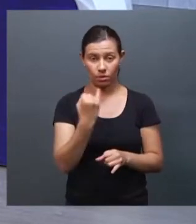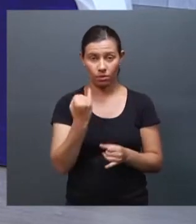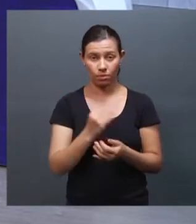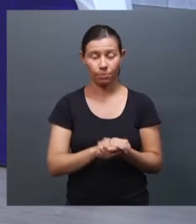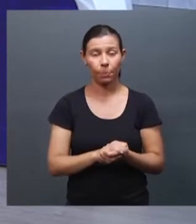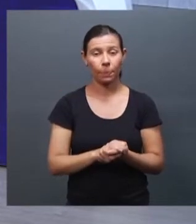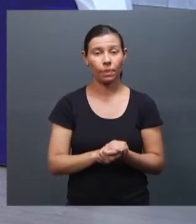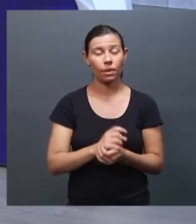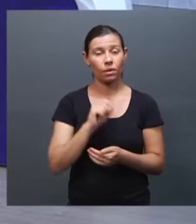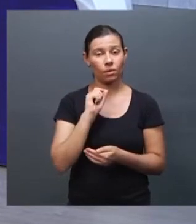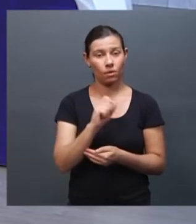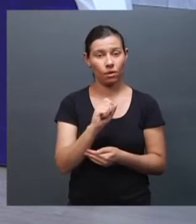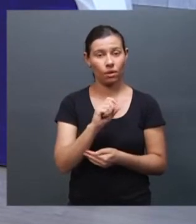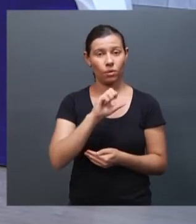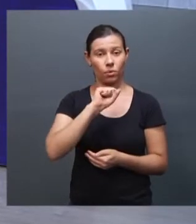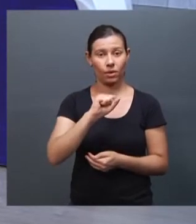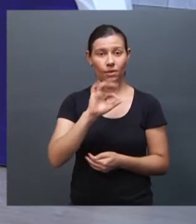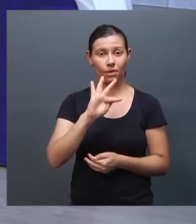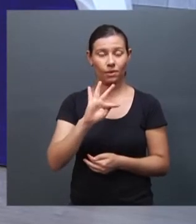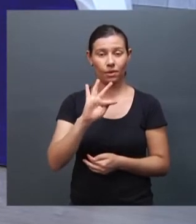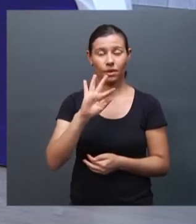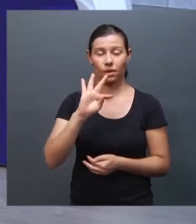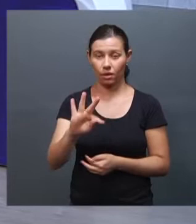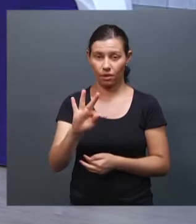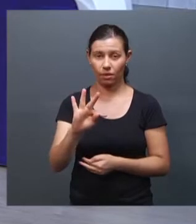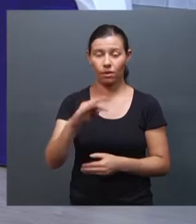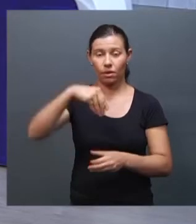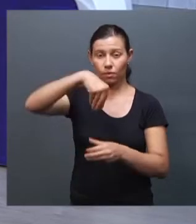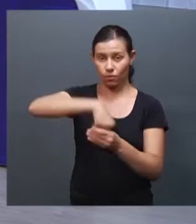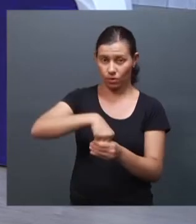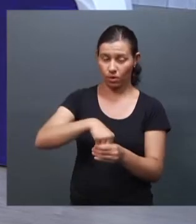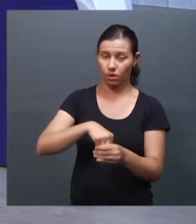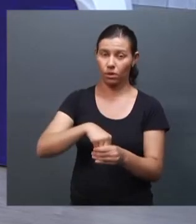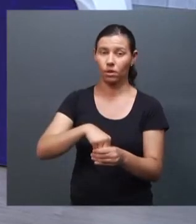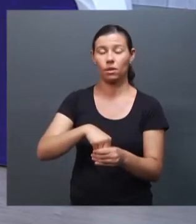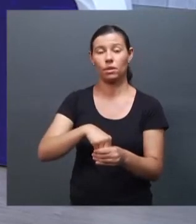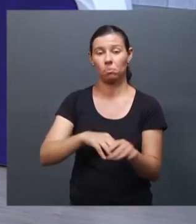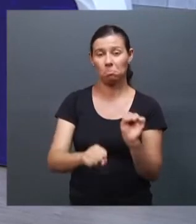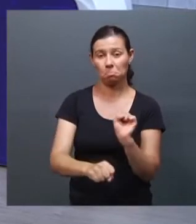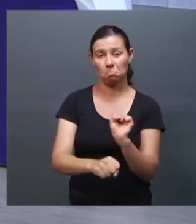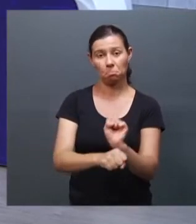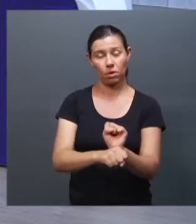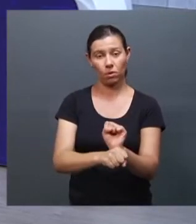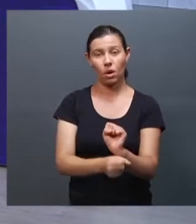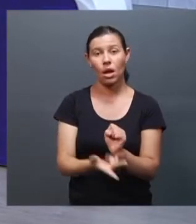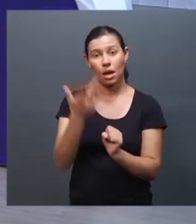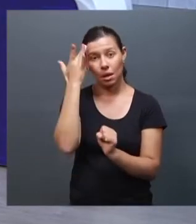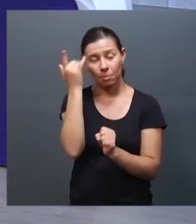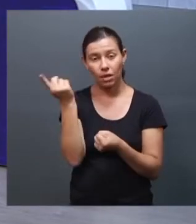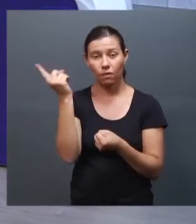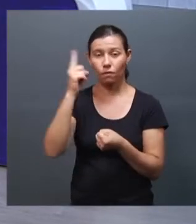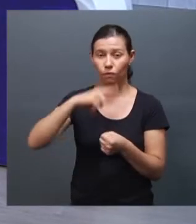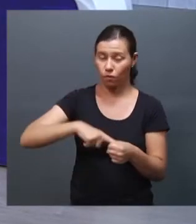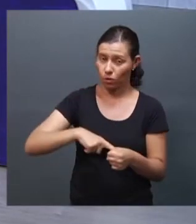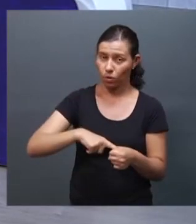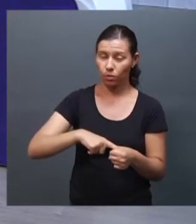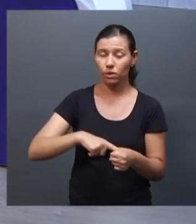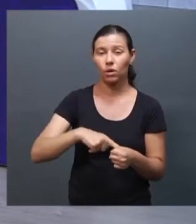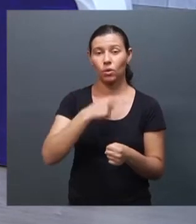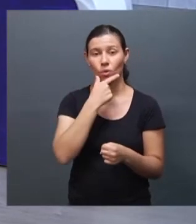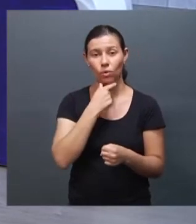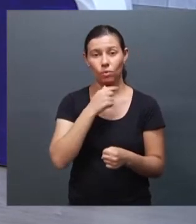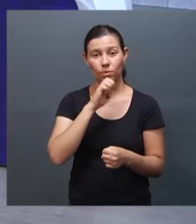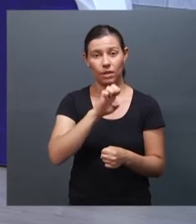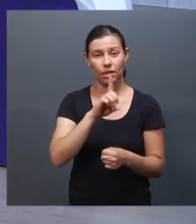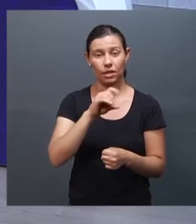a votação do Supremo Tribunal Federal foi encerrada, vai ser retomada amanhã com o voto do relator Edson Fachin. Ainda faltam